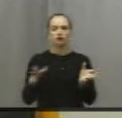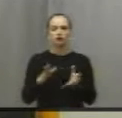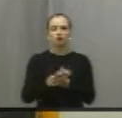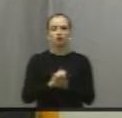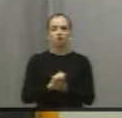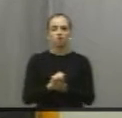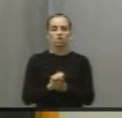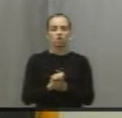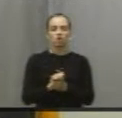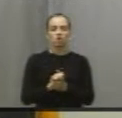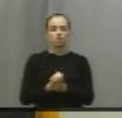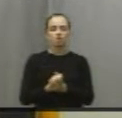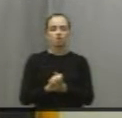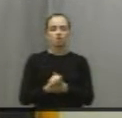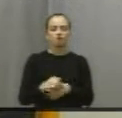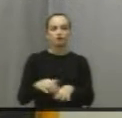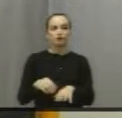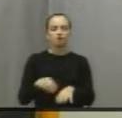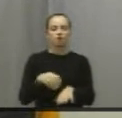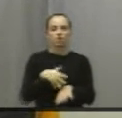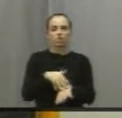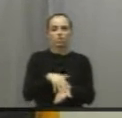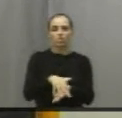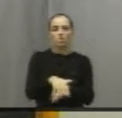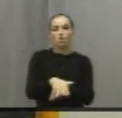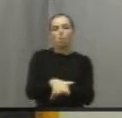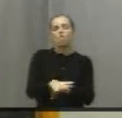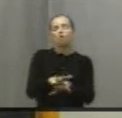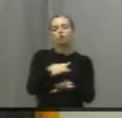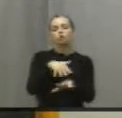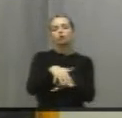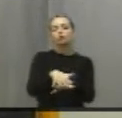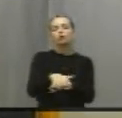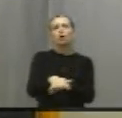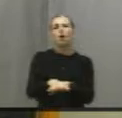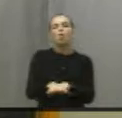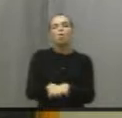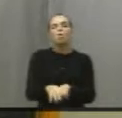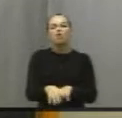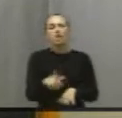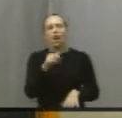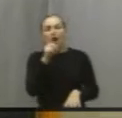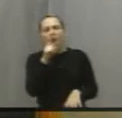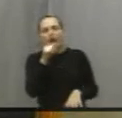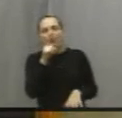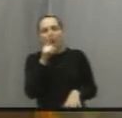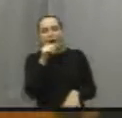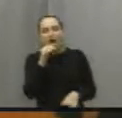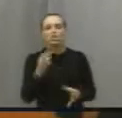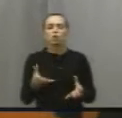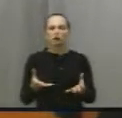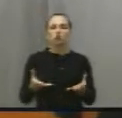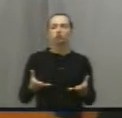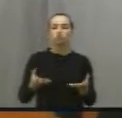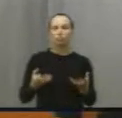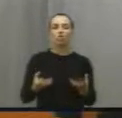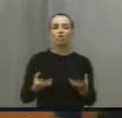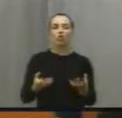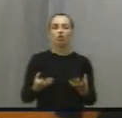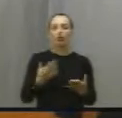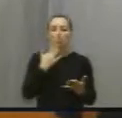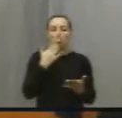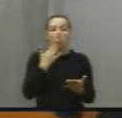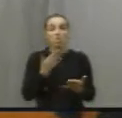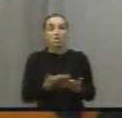porque também sobre a Casa da Cultura, o pessoal está pedindo bastante um bebedouro para beber água, só faz dois anos que foi